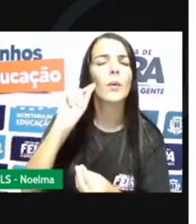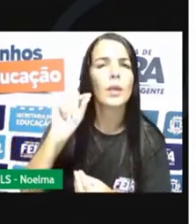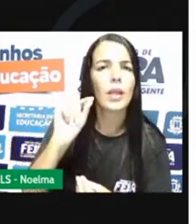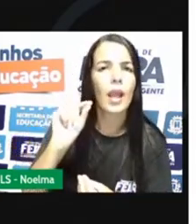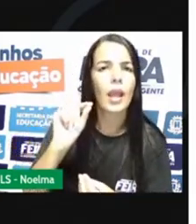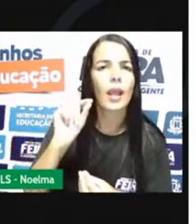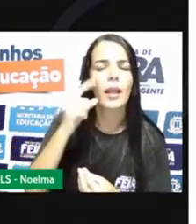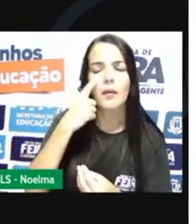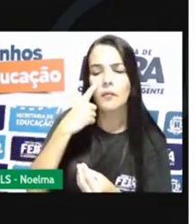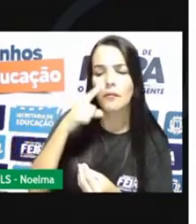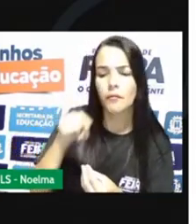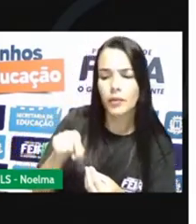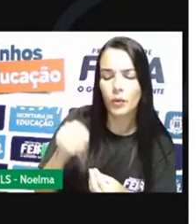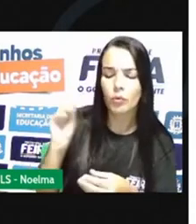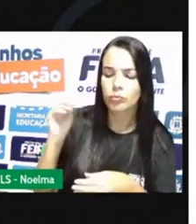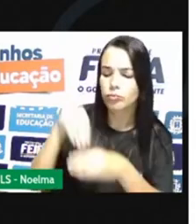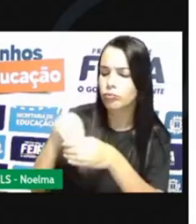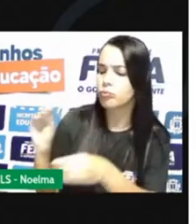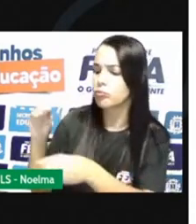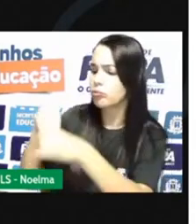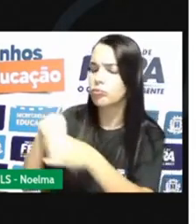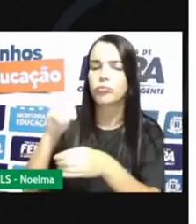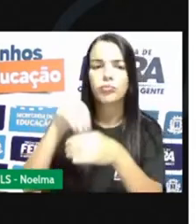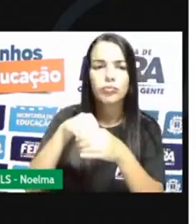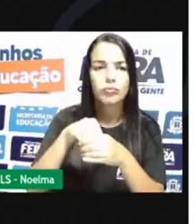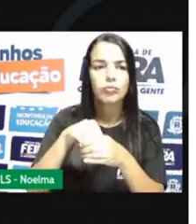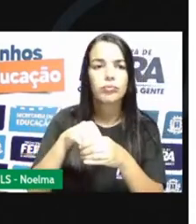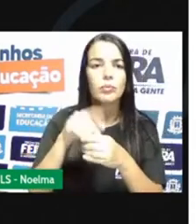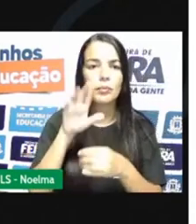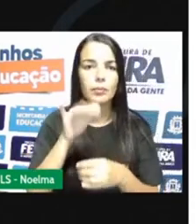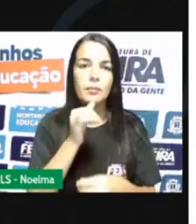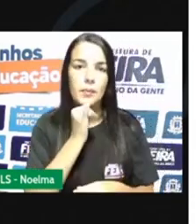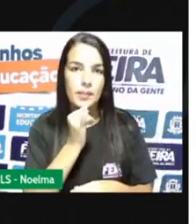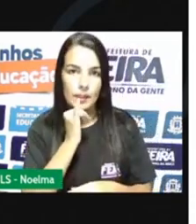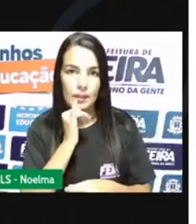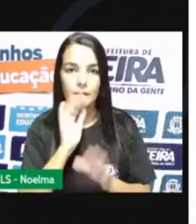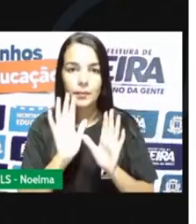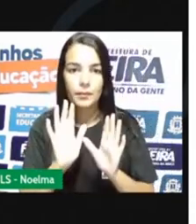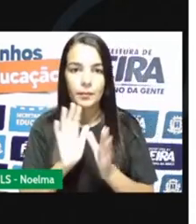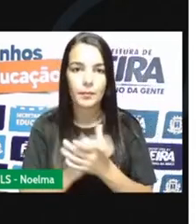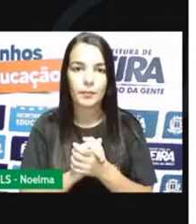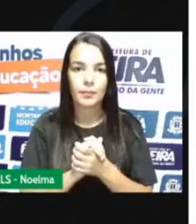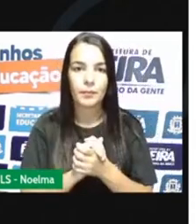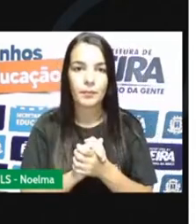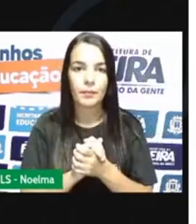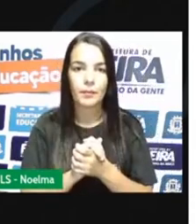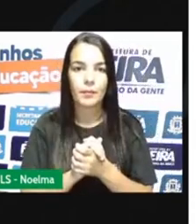foram as substâncias que foram colocadas ali, certo? Por exemplo, a Pró trouxe aqui. Quem é sabe o é isso aqui?